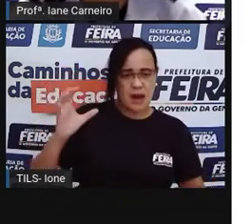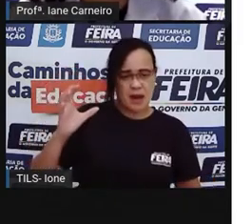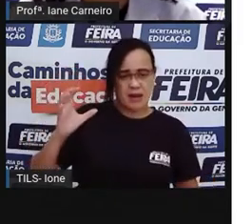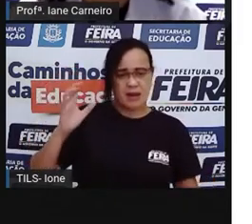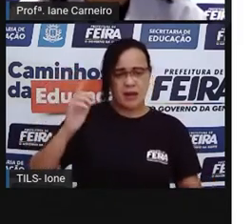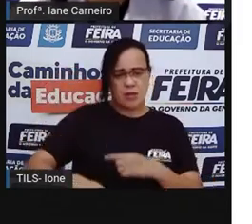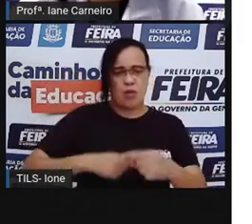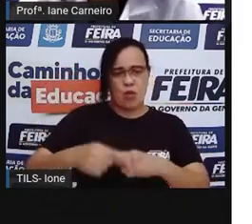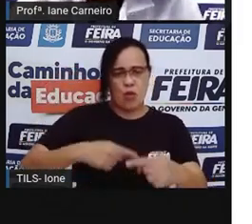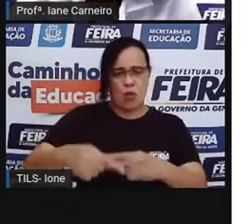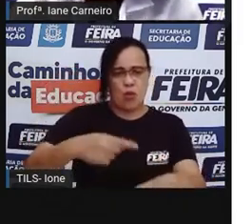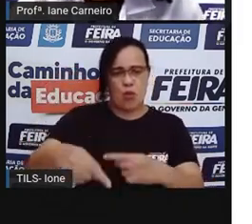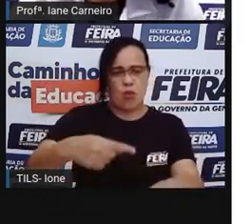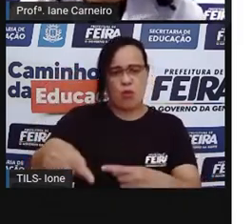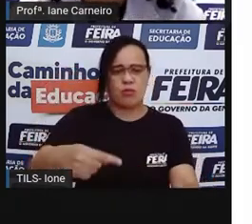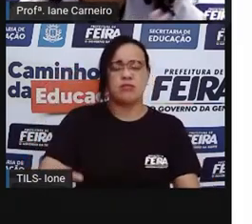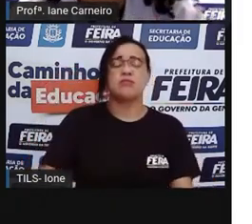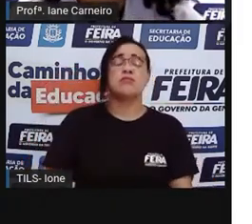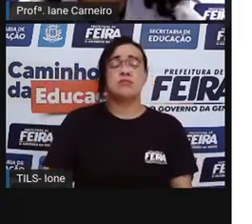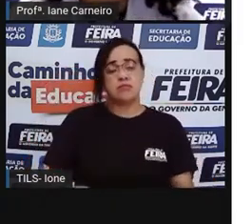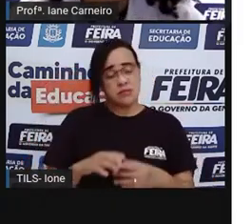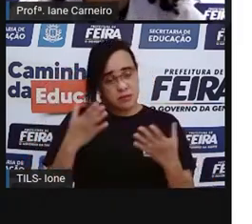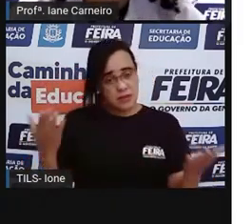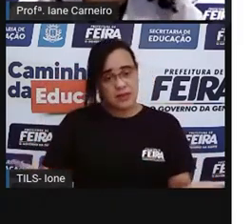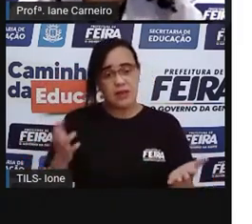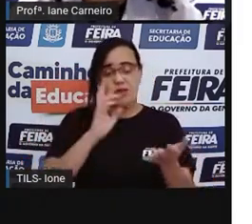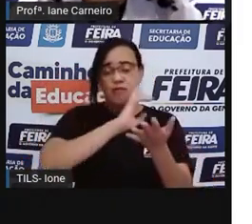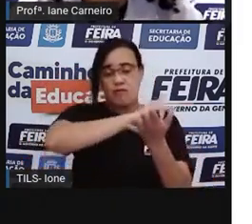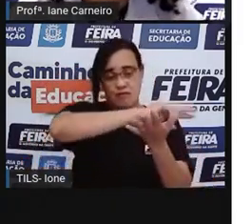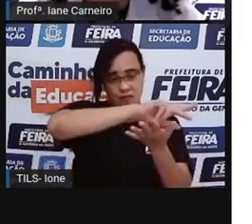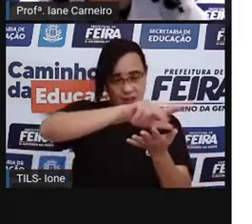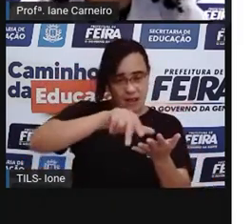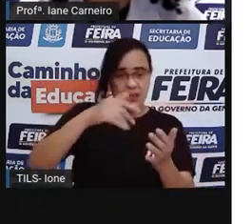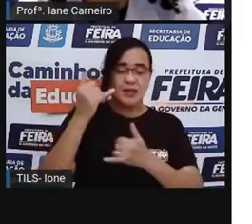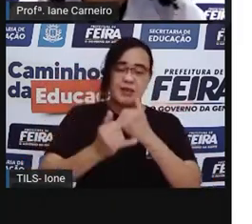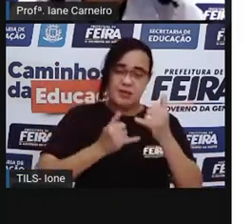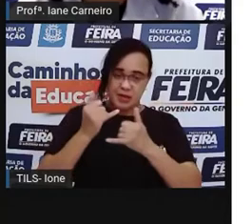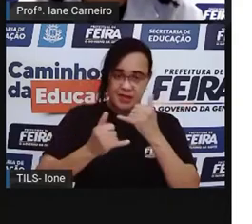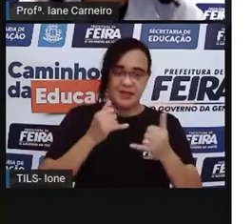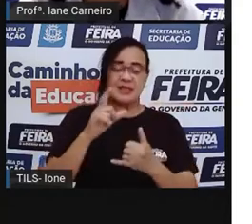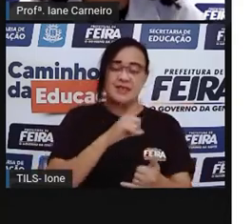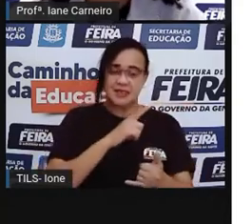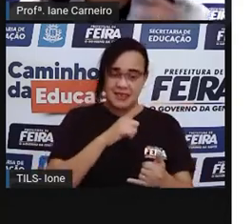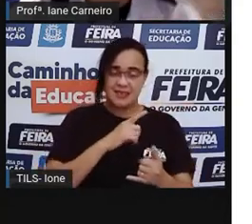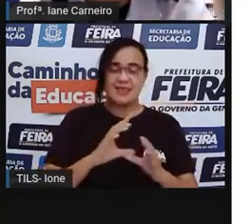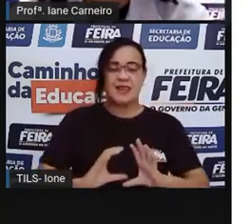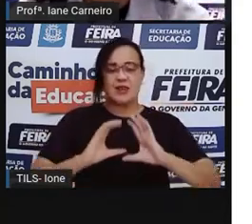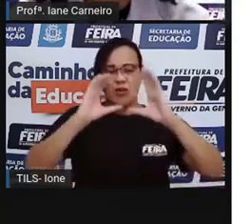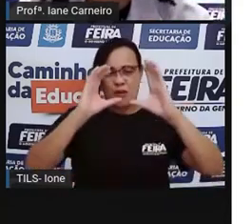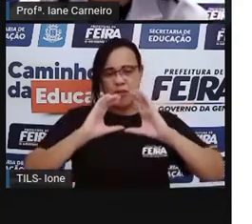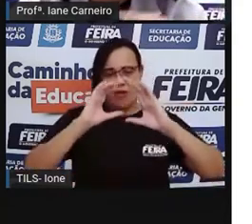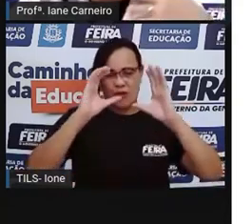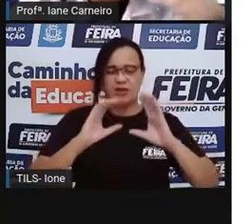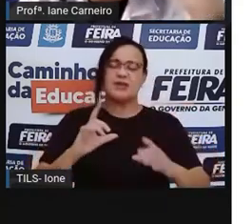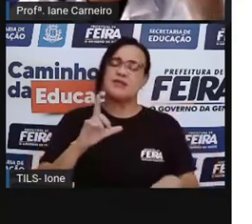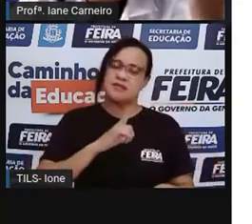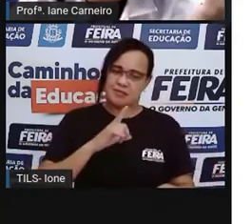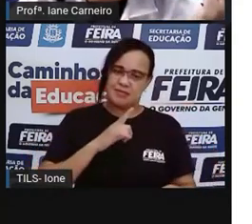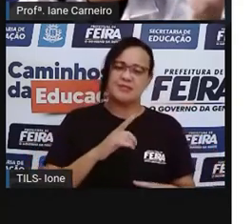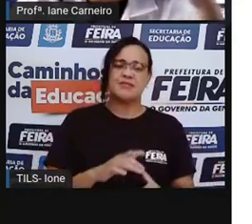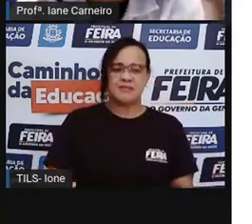de garrafas. Então, tem várias brincadeiras que a gente pode brincar com a bola, né? Tem vôlei, tem